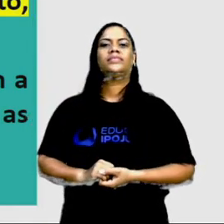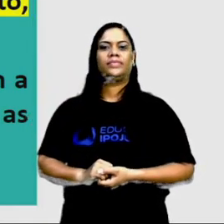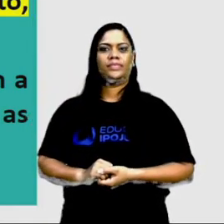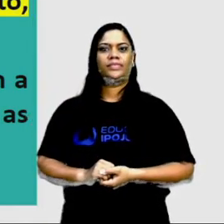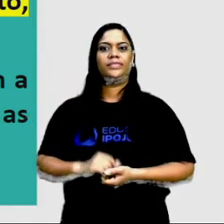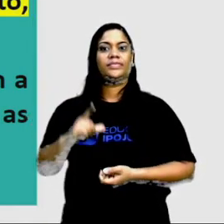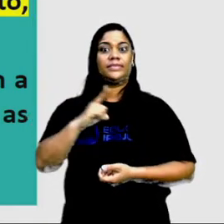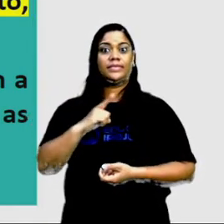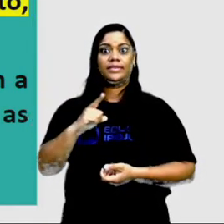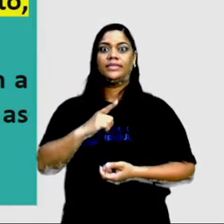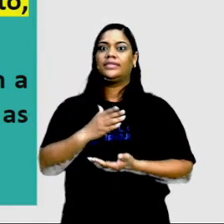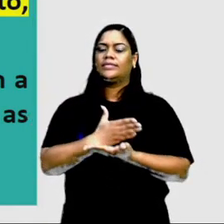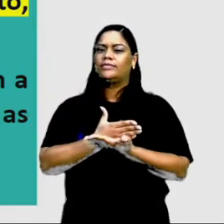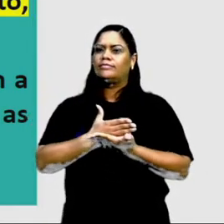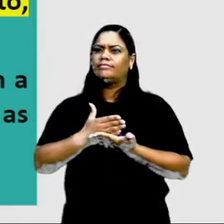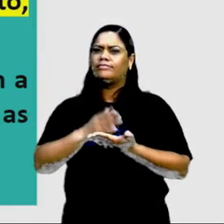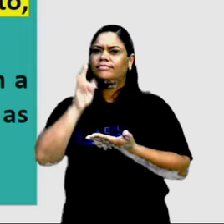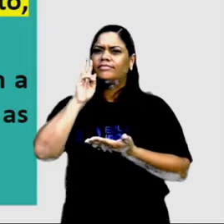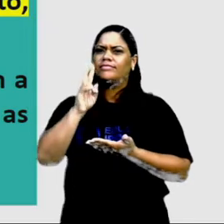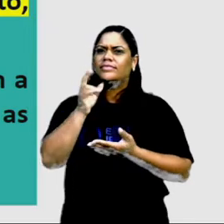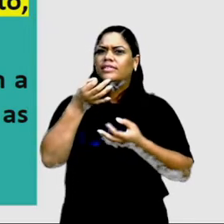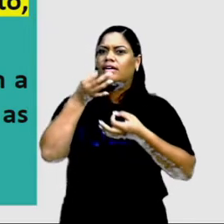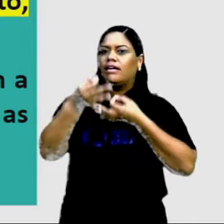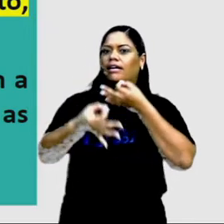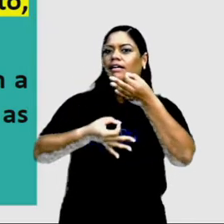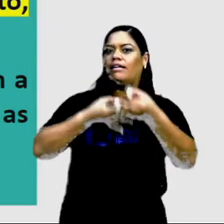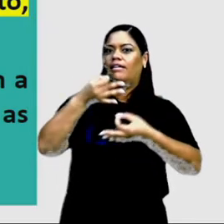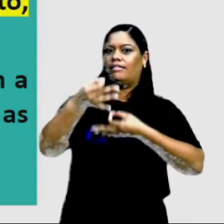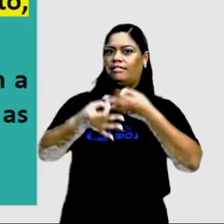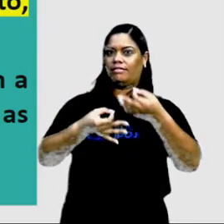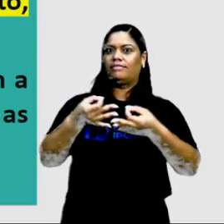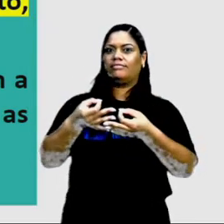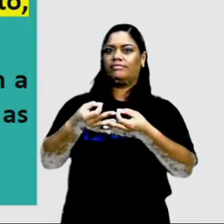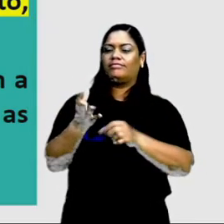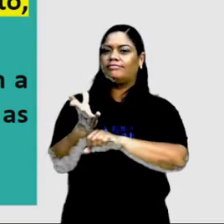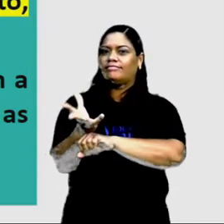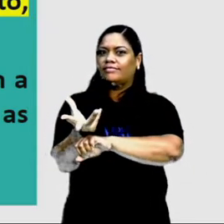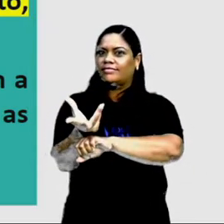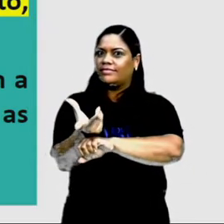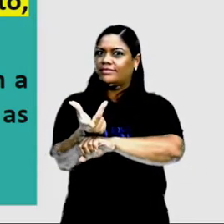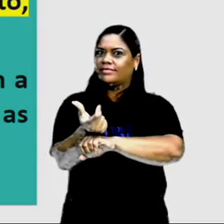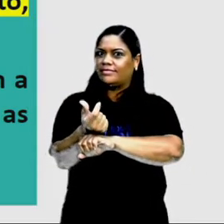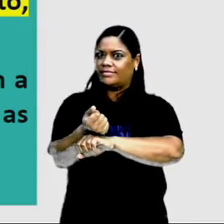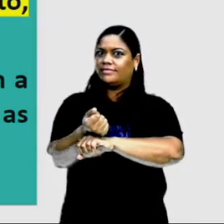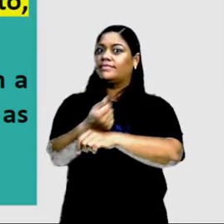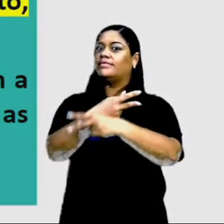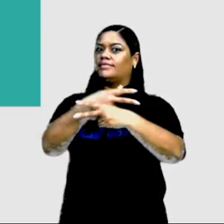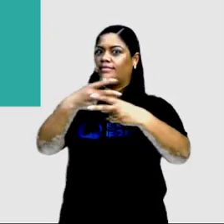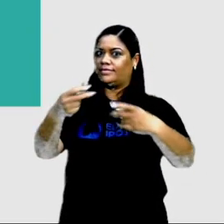Possuem a natureza argumentativa. Todos eles querem convencer a gente de alguma coisa.